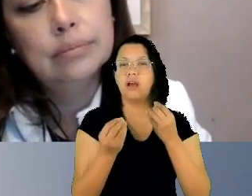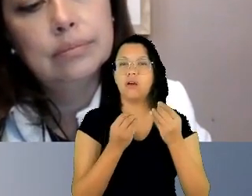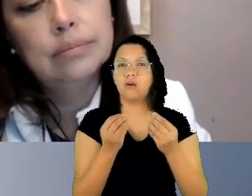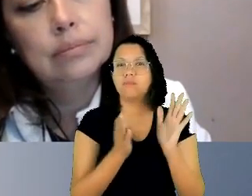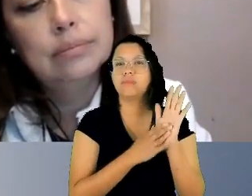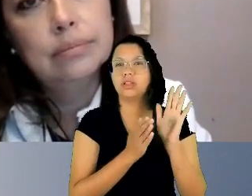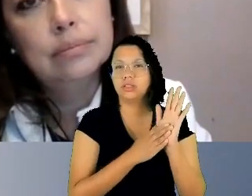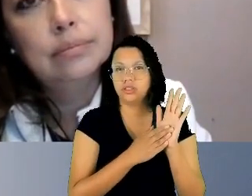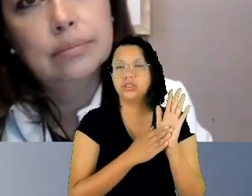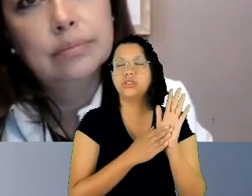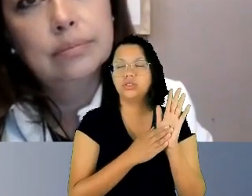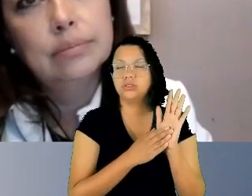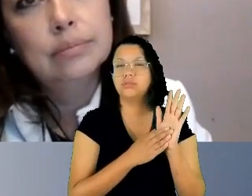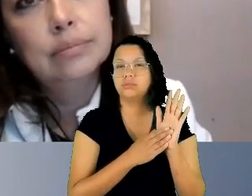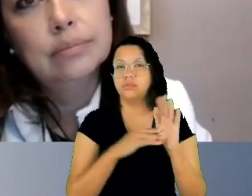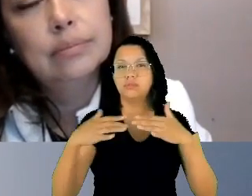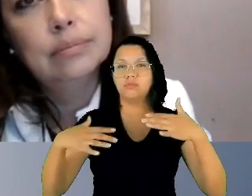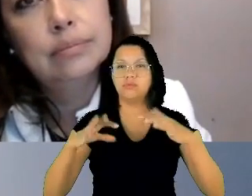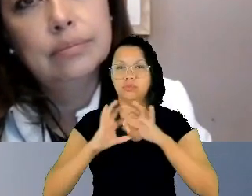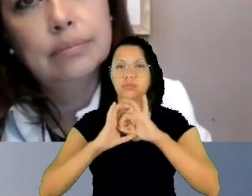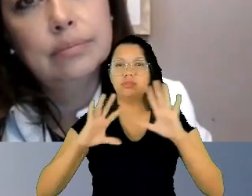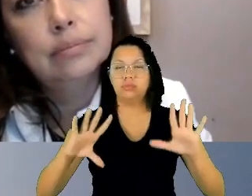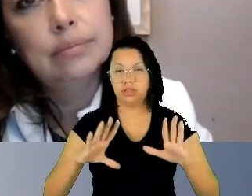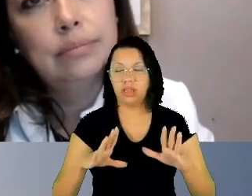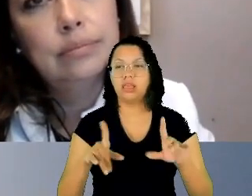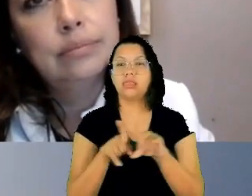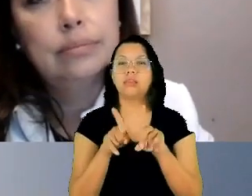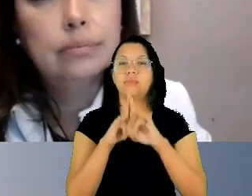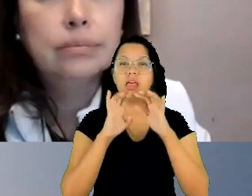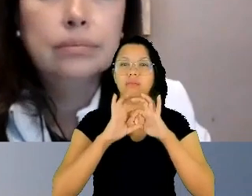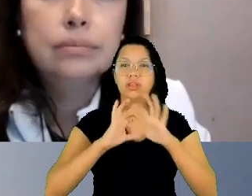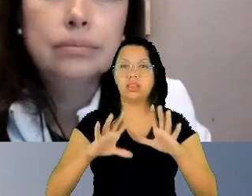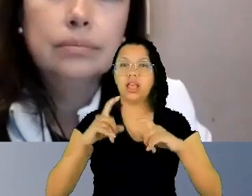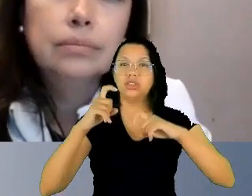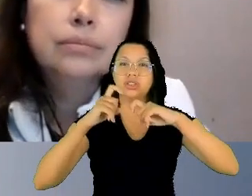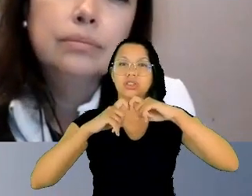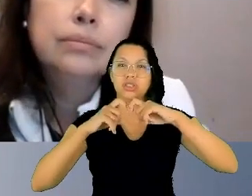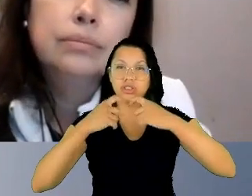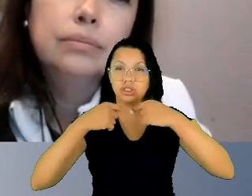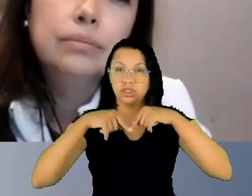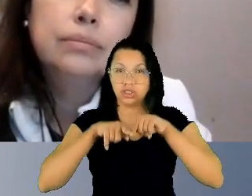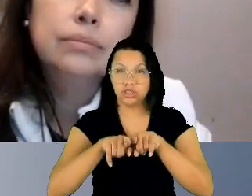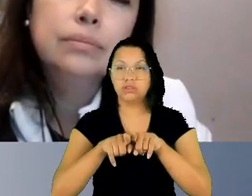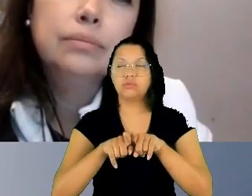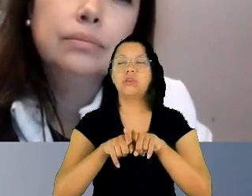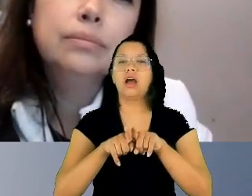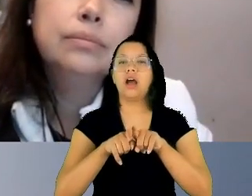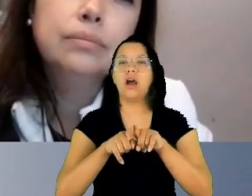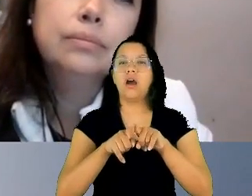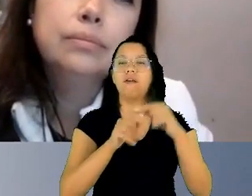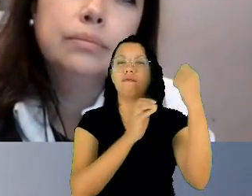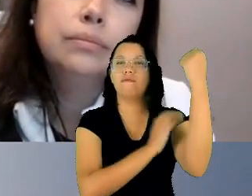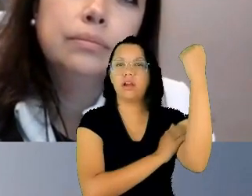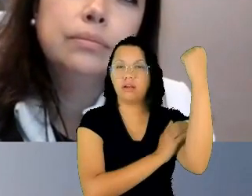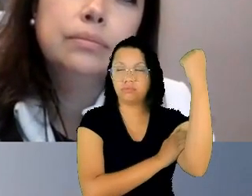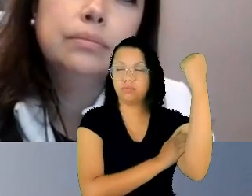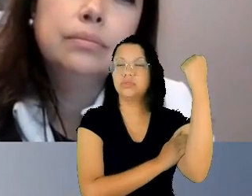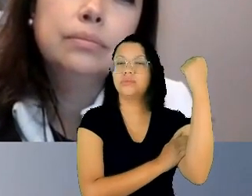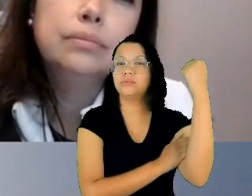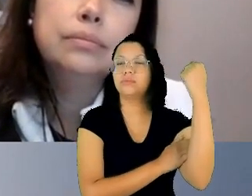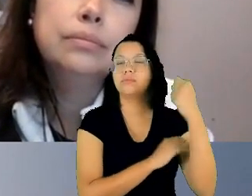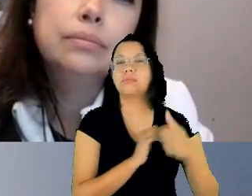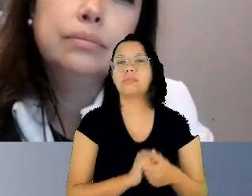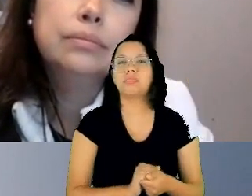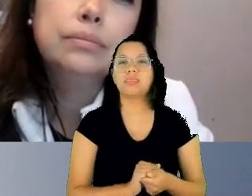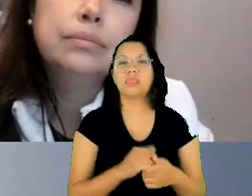à liberdade sexual e reprodutiva, como pleiteava o movimento feminista libertário radical, o fomento à igualdade econômica,